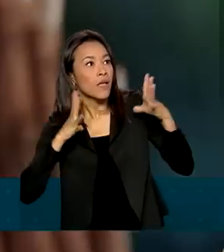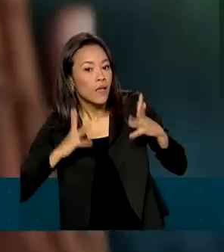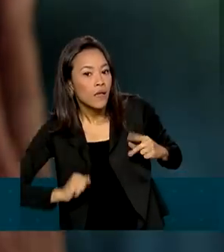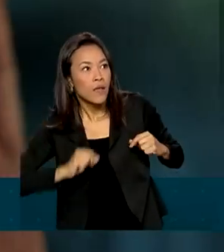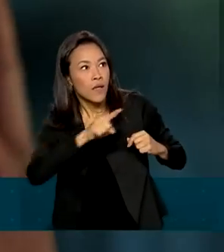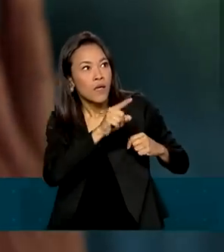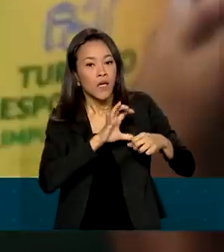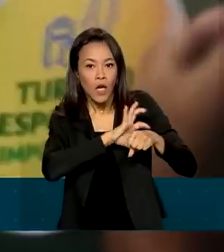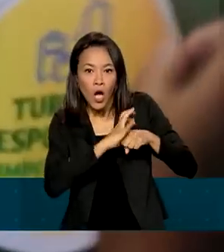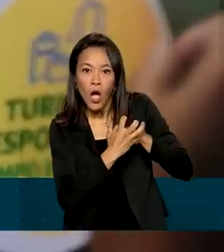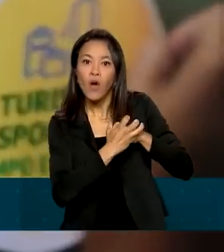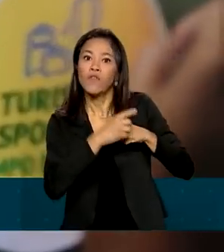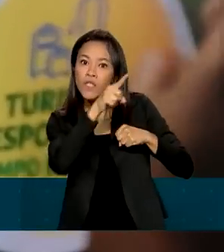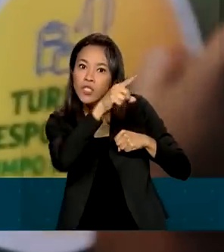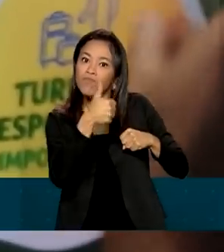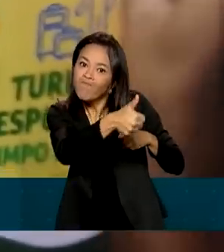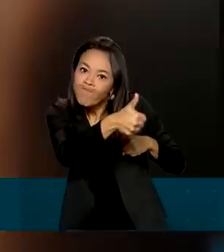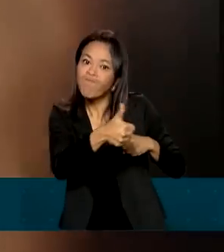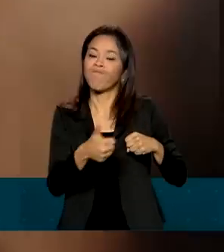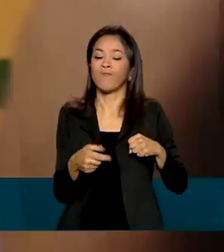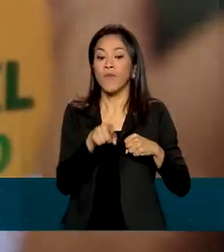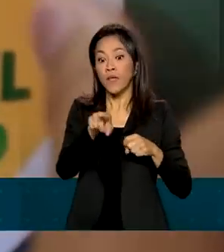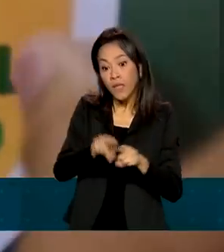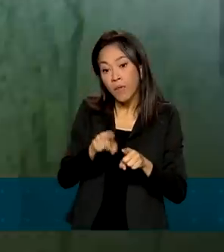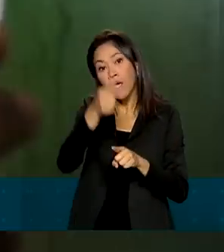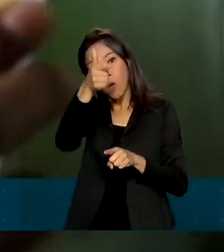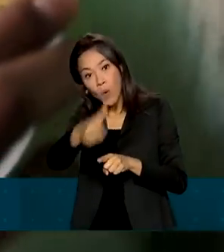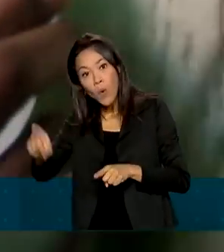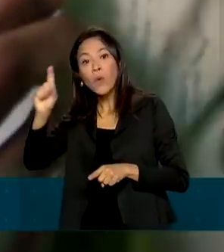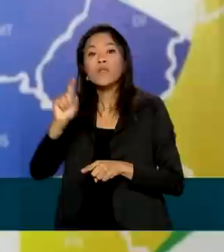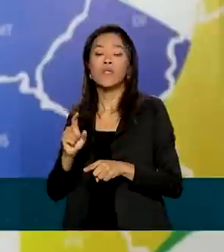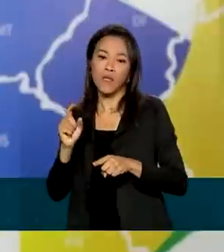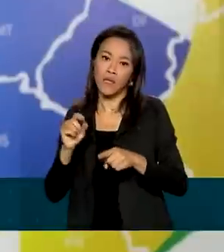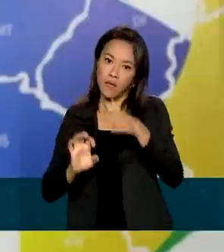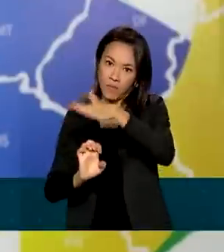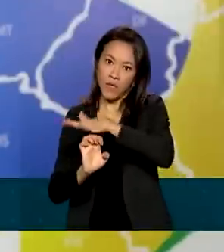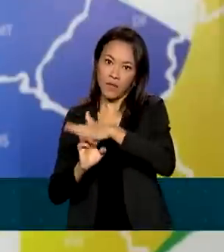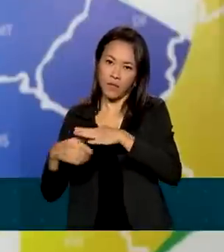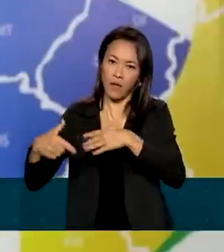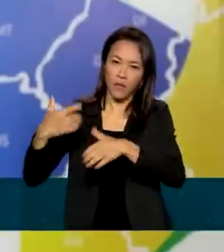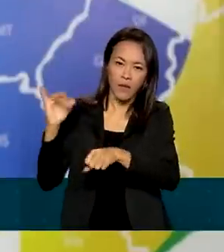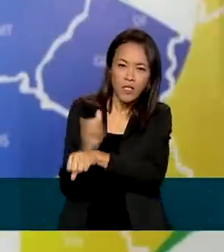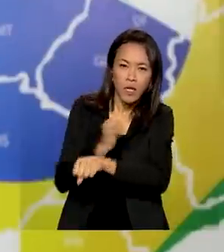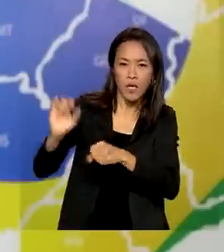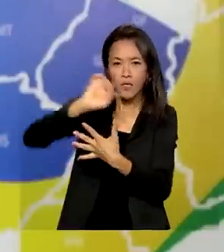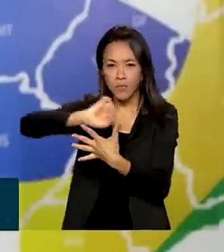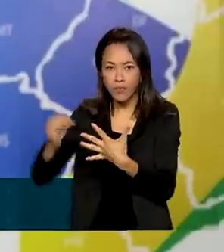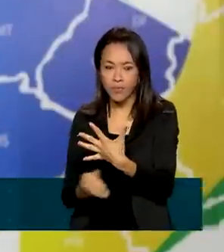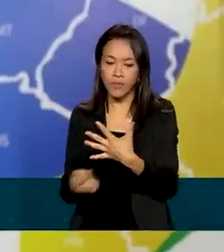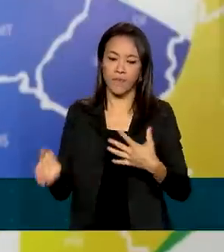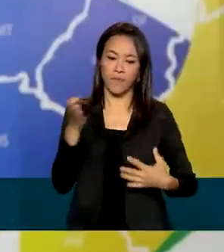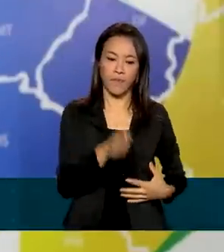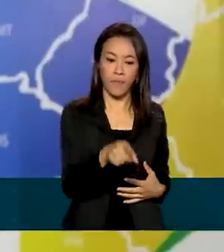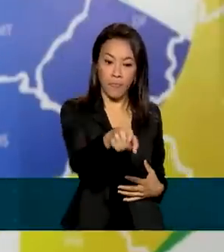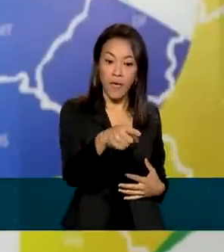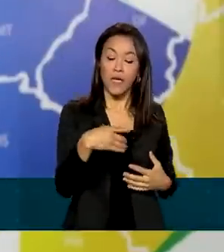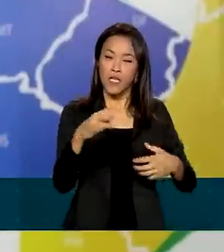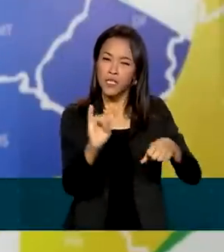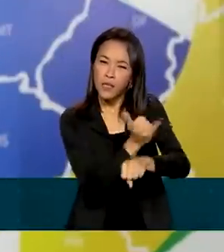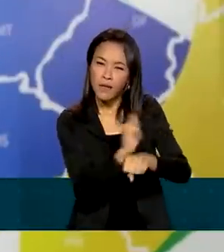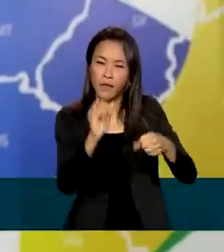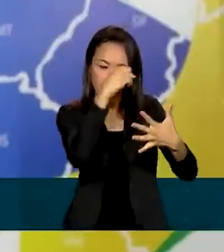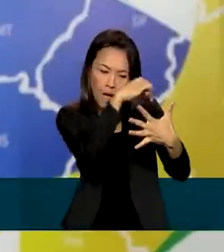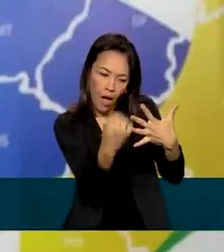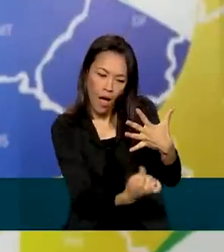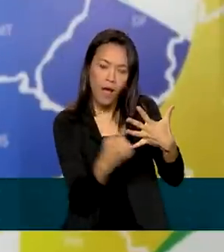-19. A Embratur também trabalha com outras ações. Mapeamento, diagnóstico, planejamento, organização e